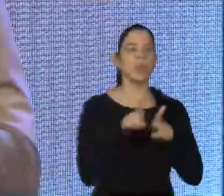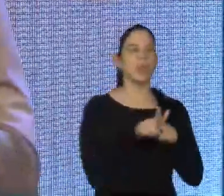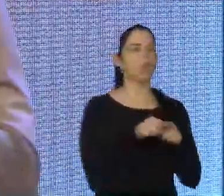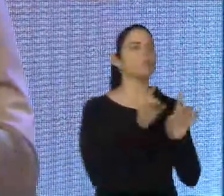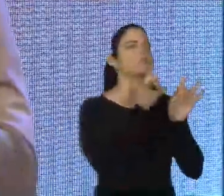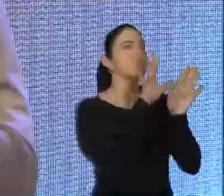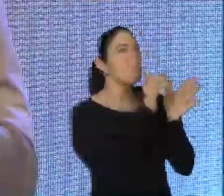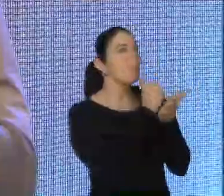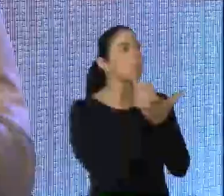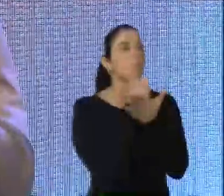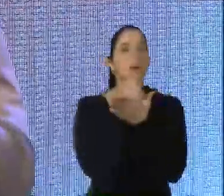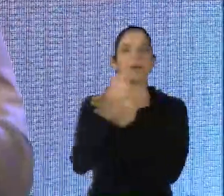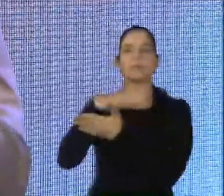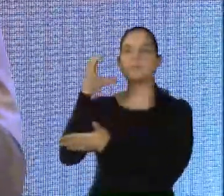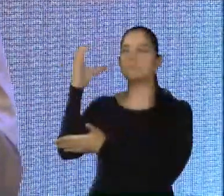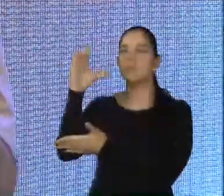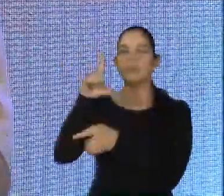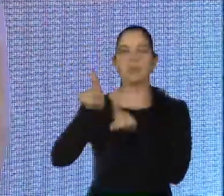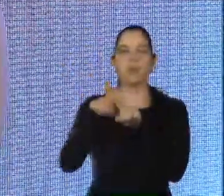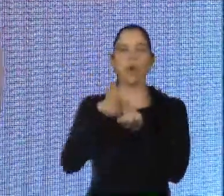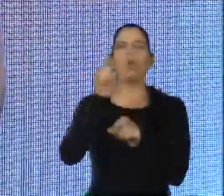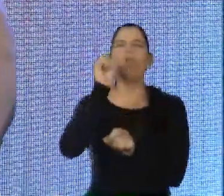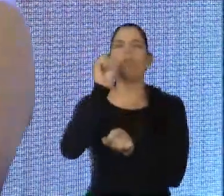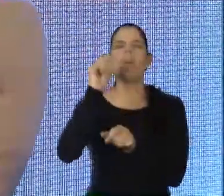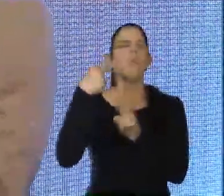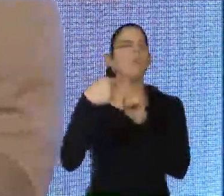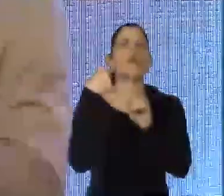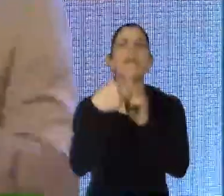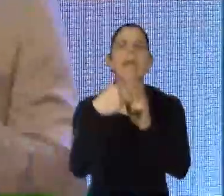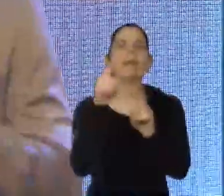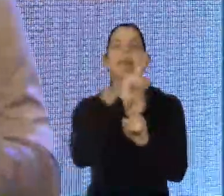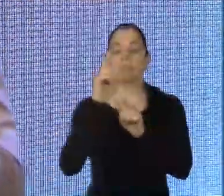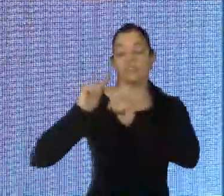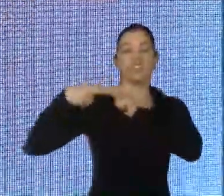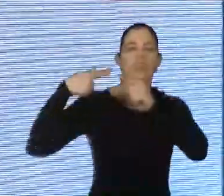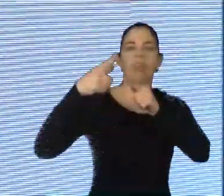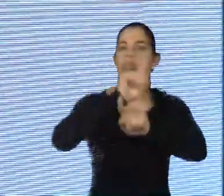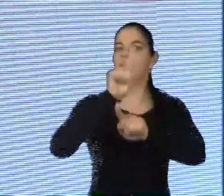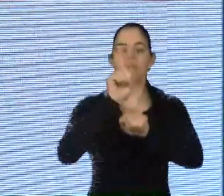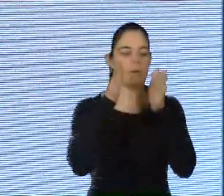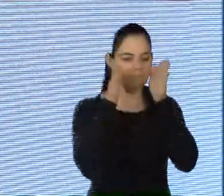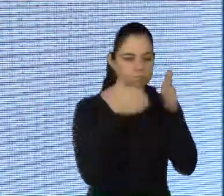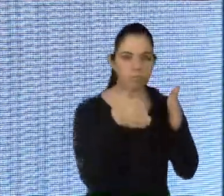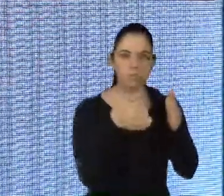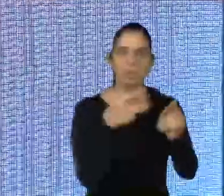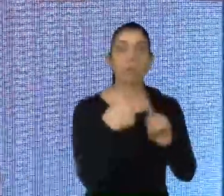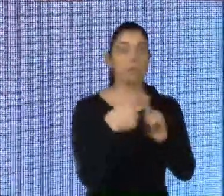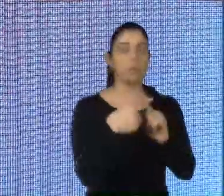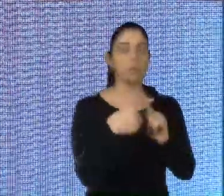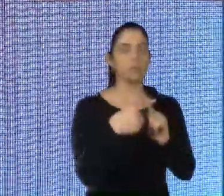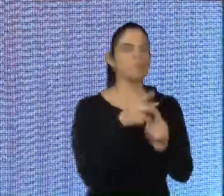científico que justamente responde o porquê genética não é destino. E a resposta para isso está num tema